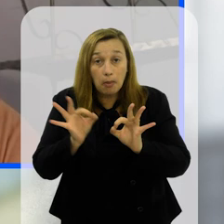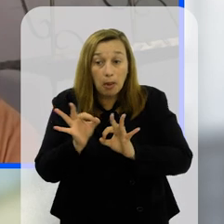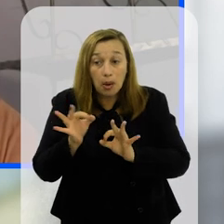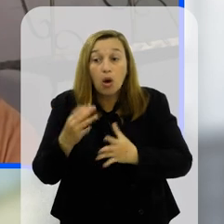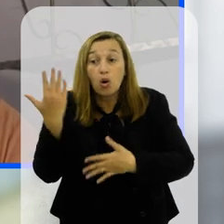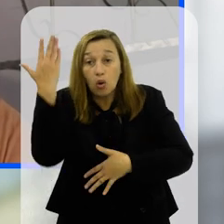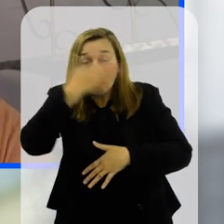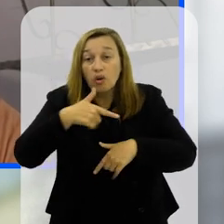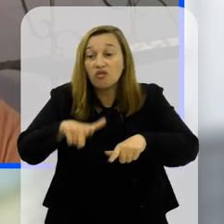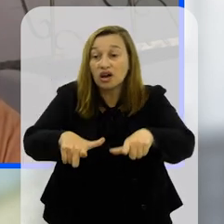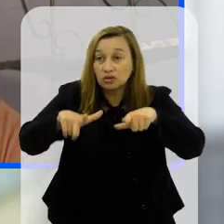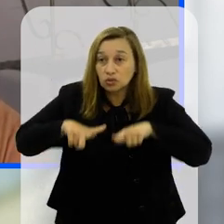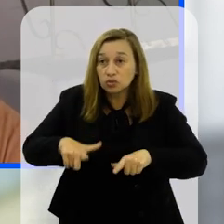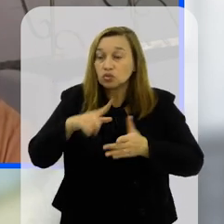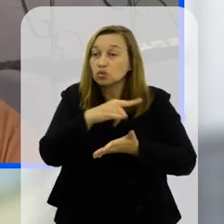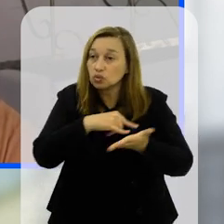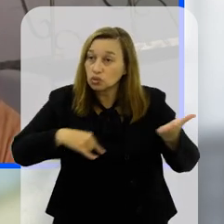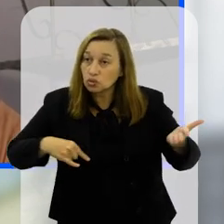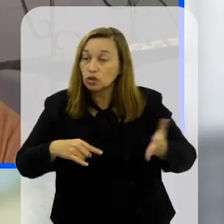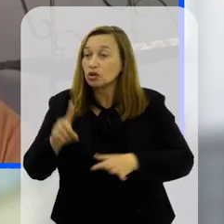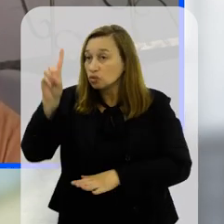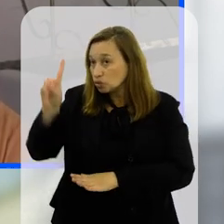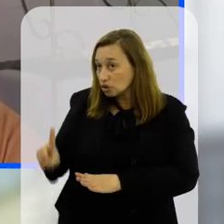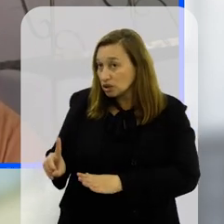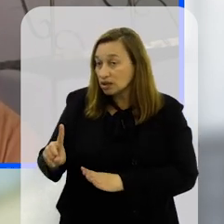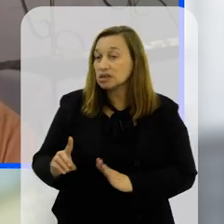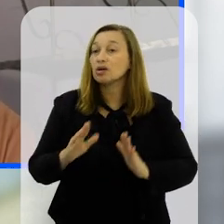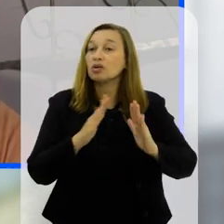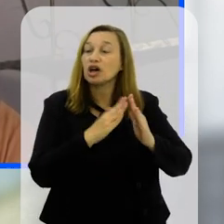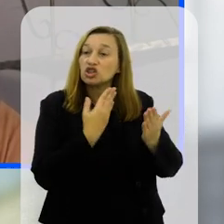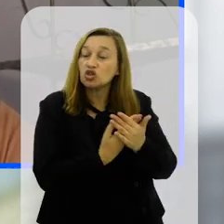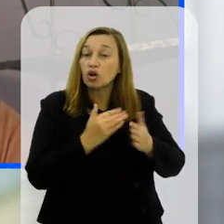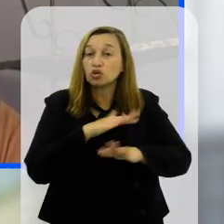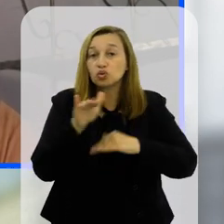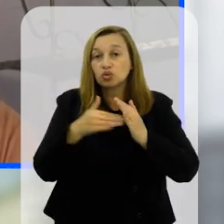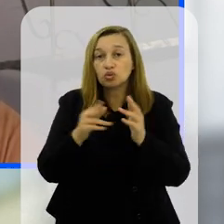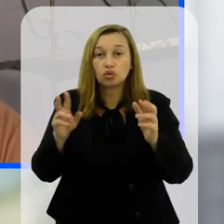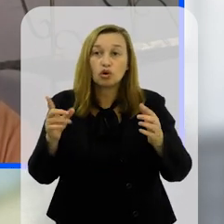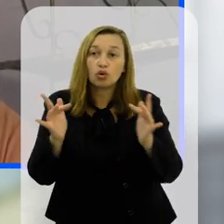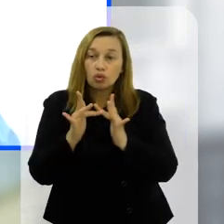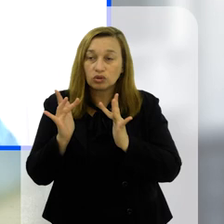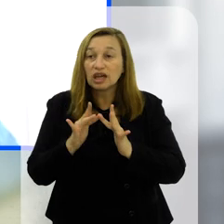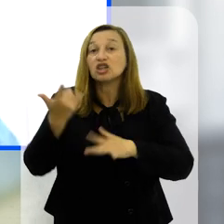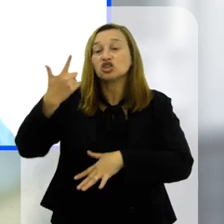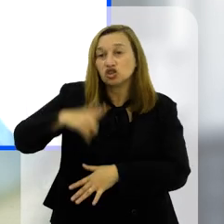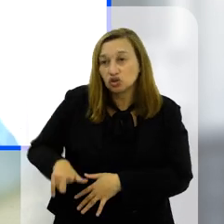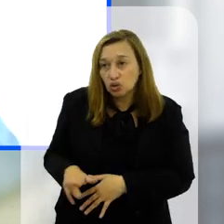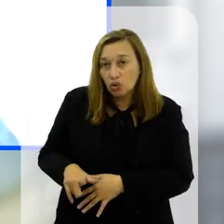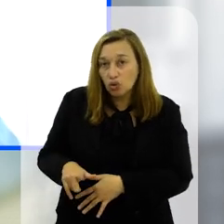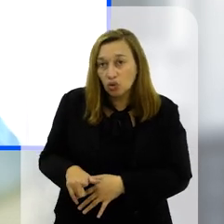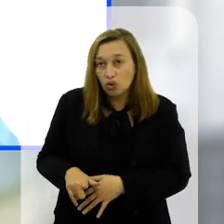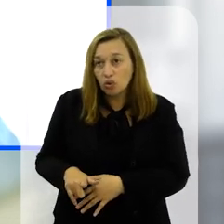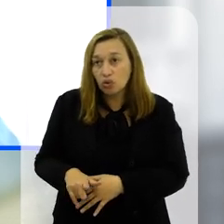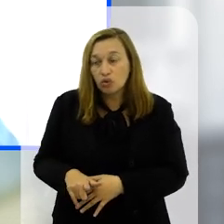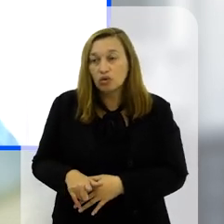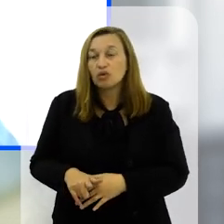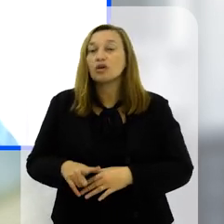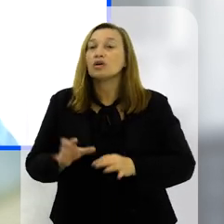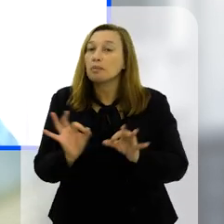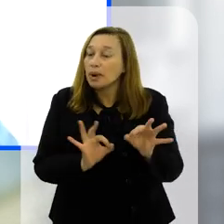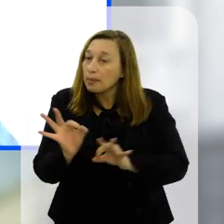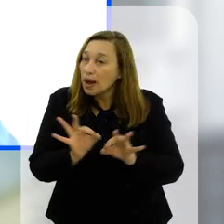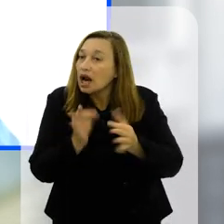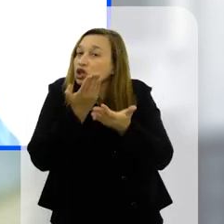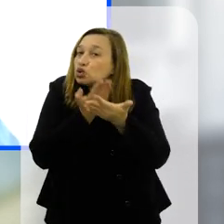também ali com documentações que a família traz pra escola e que a direção vai mediar todo esse contato então de novo é uma medida que foi muito bem